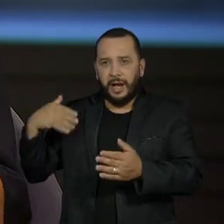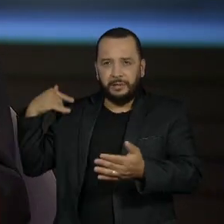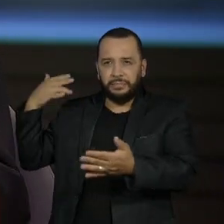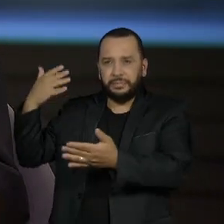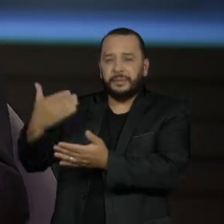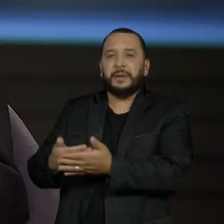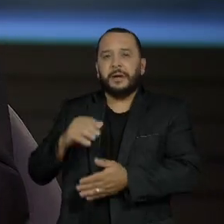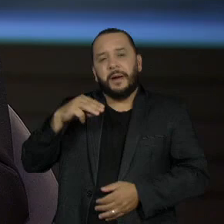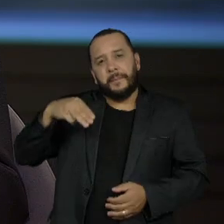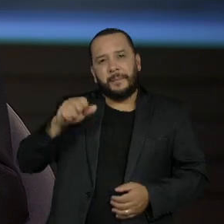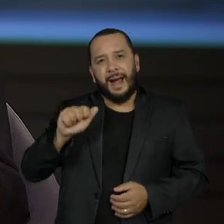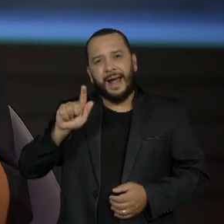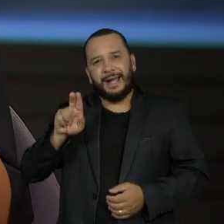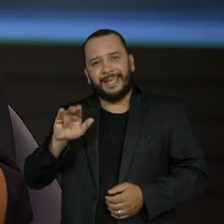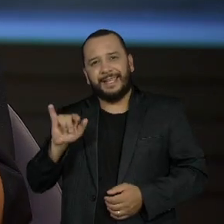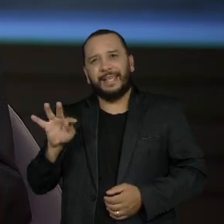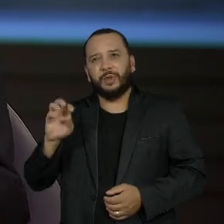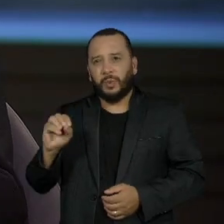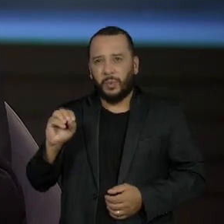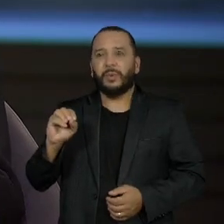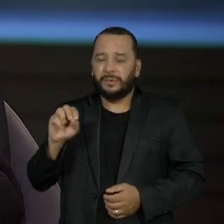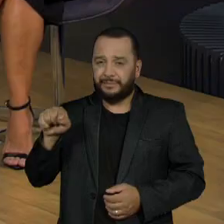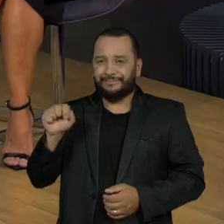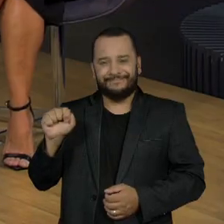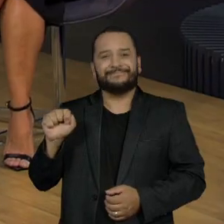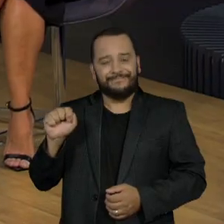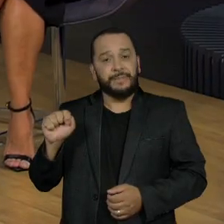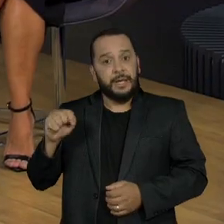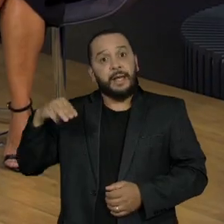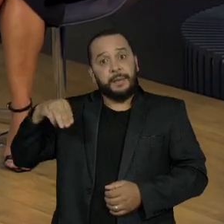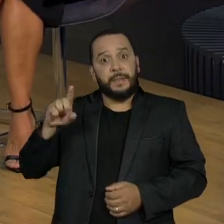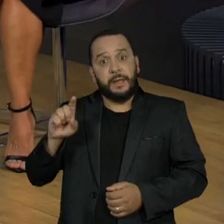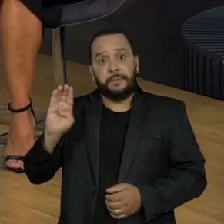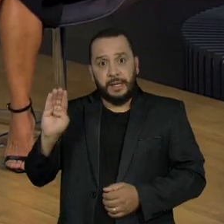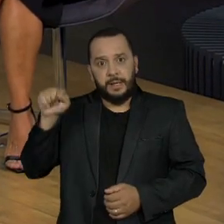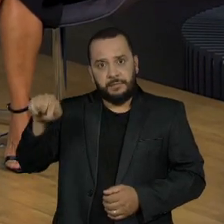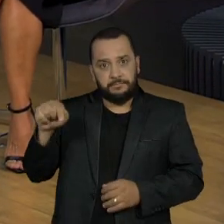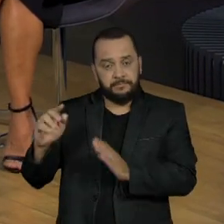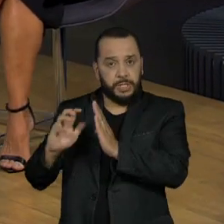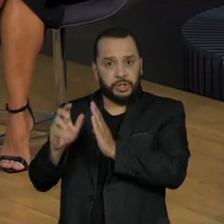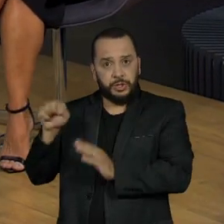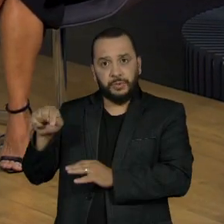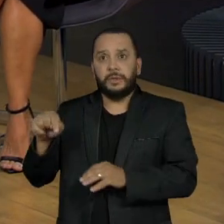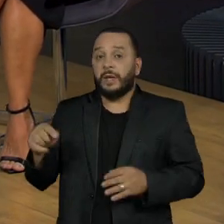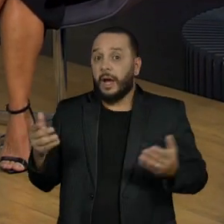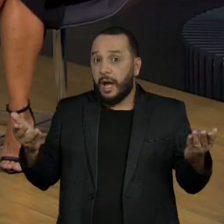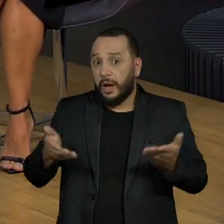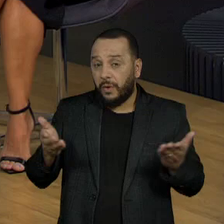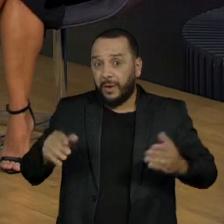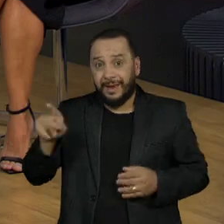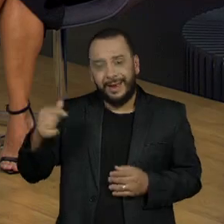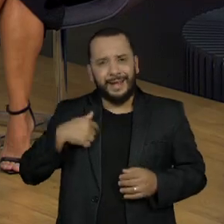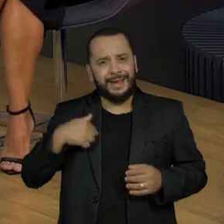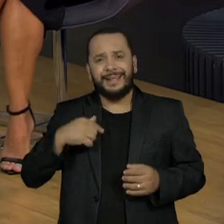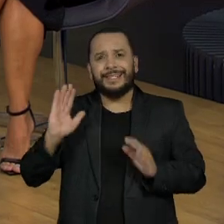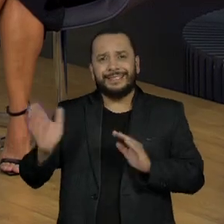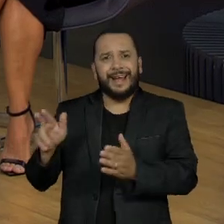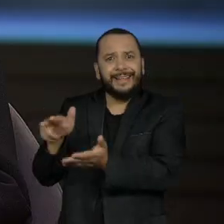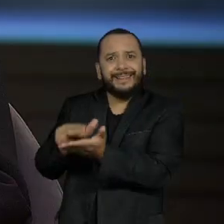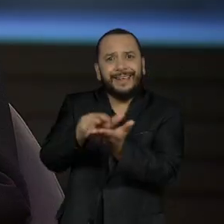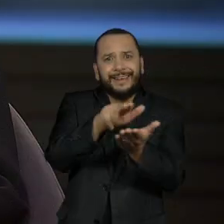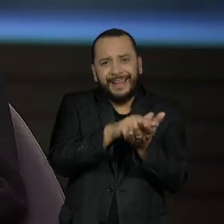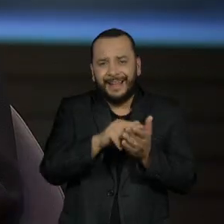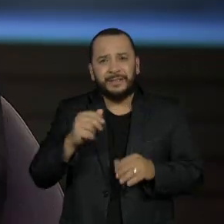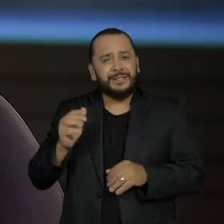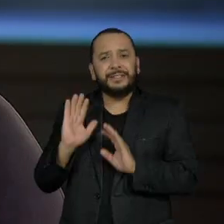Vilela. Mas, essa semana, né, Tiago, vocês estavam dizendo aqui, veio à tona esse fato e o alerta de